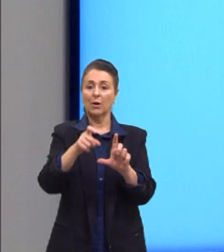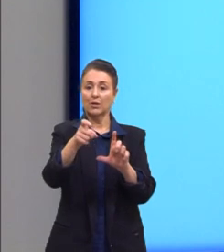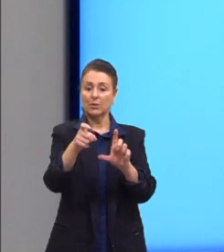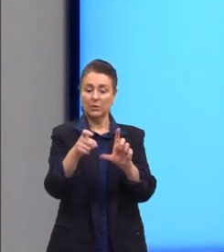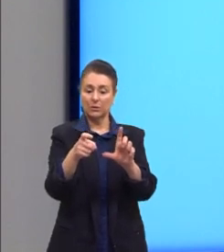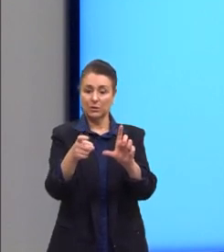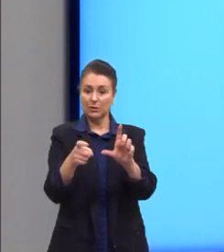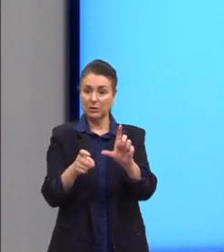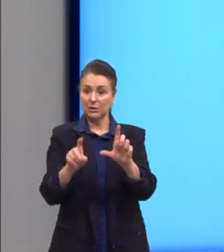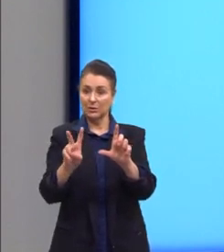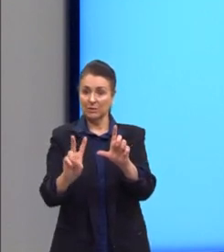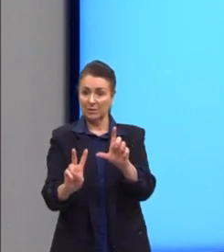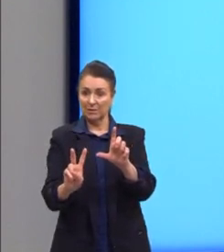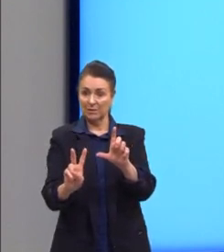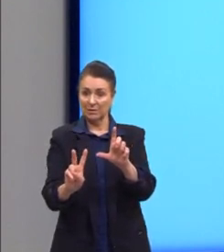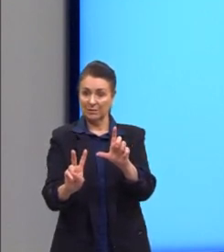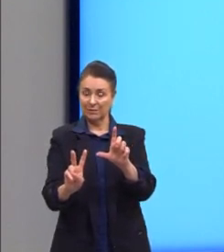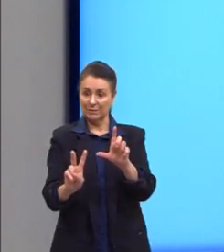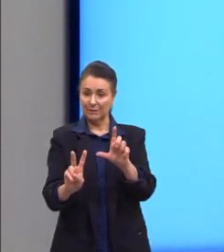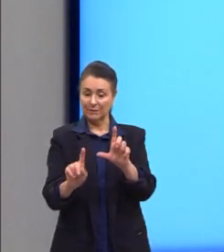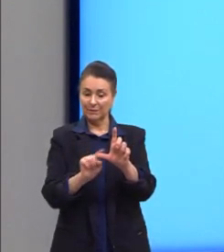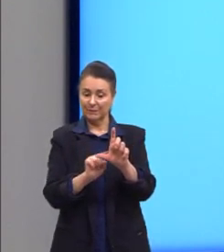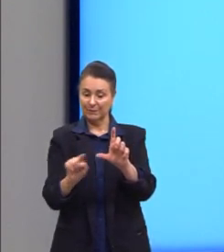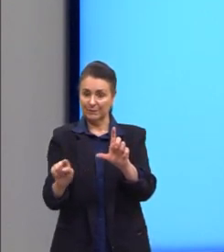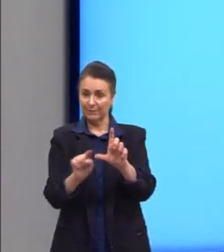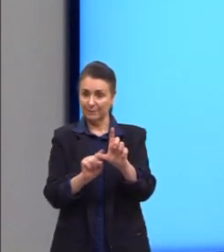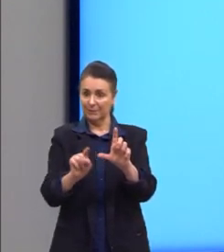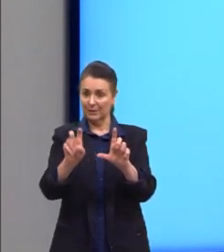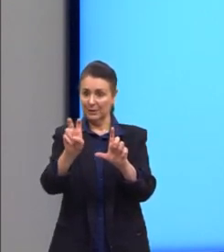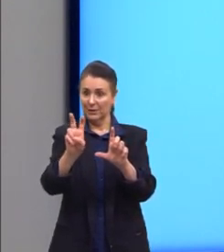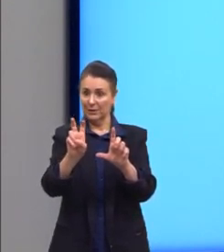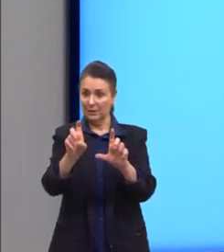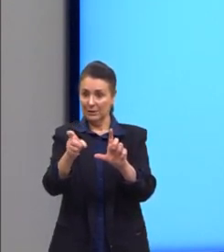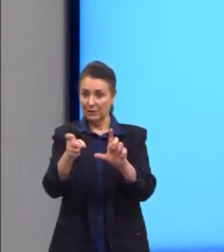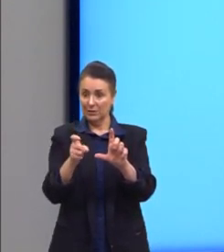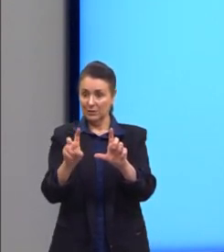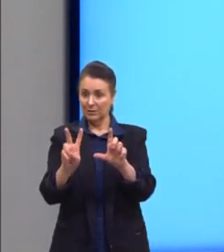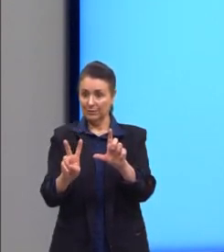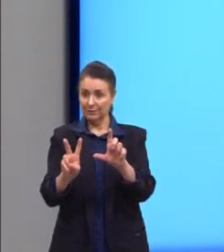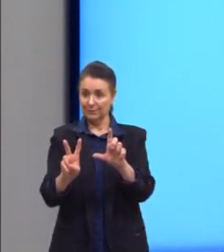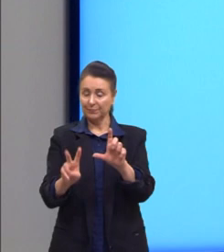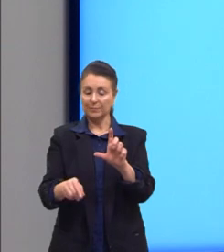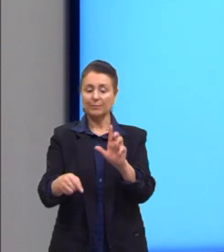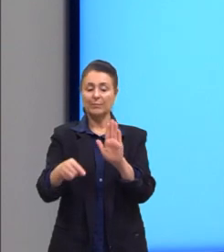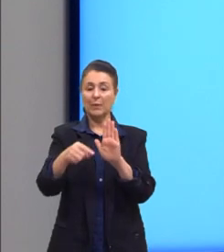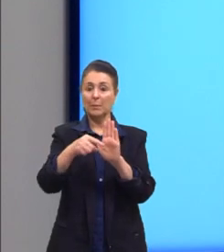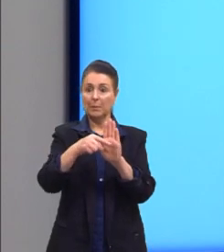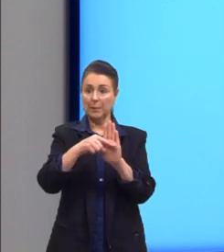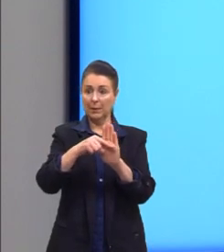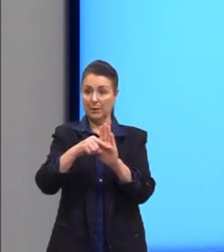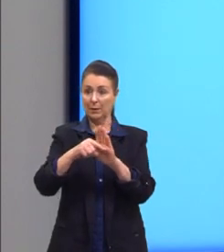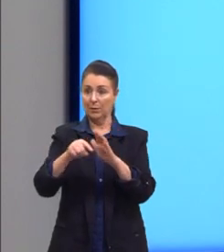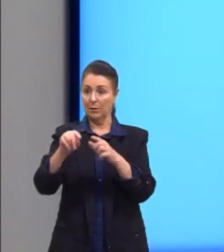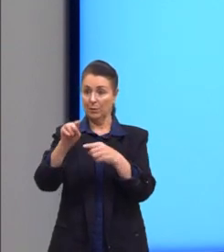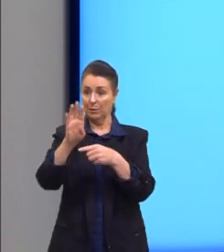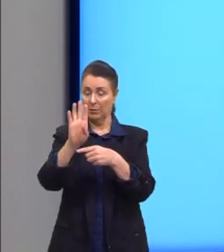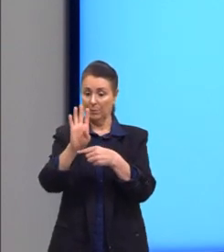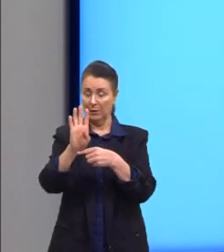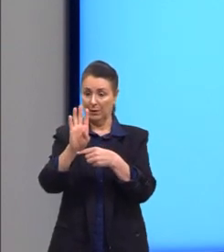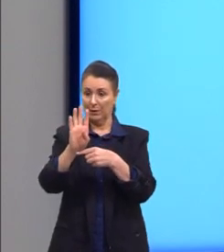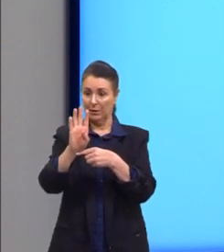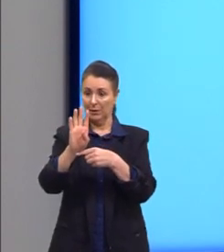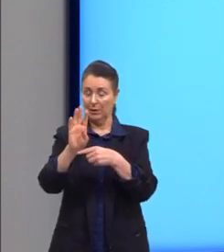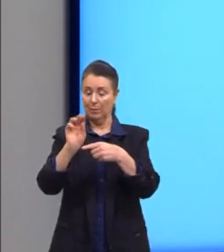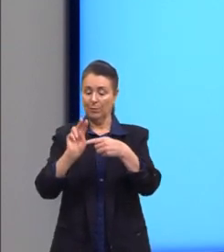coordenada ali do vértice no eixo X, nós utilizamos a nossa formulazinha menos B dividido por